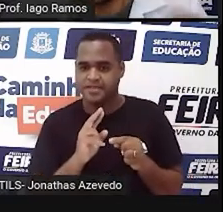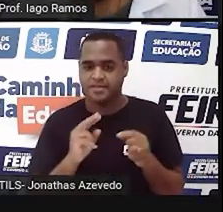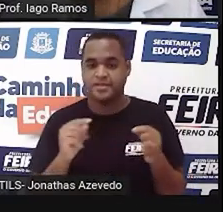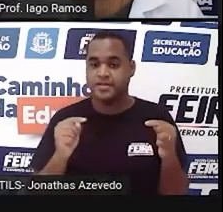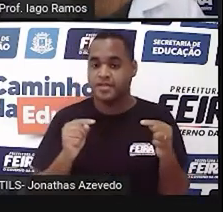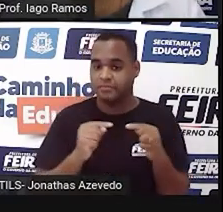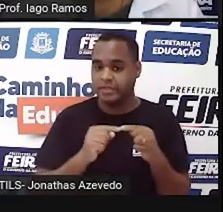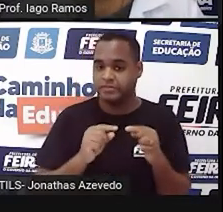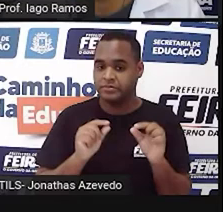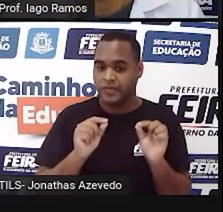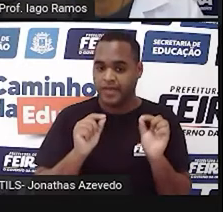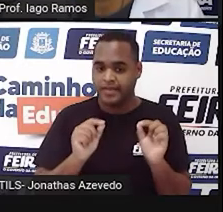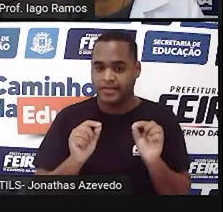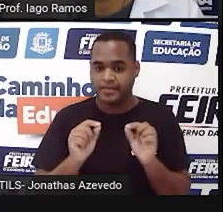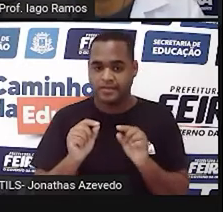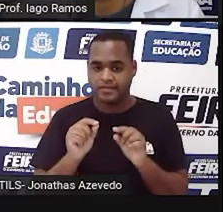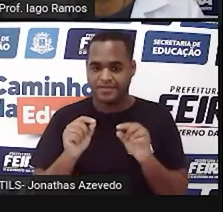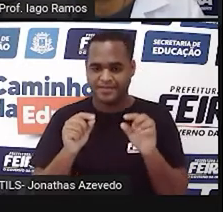tá?